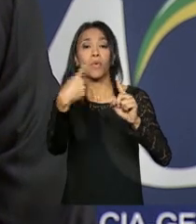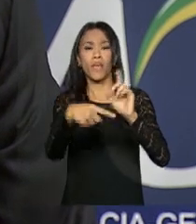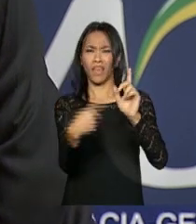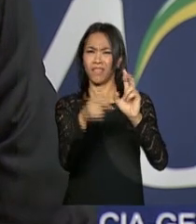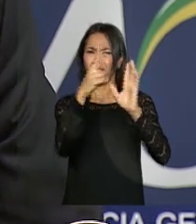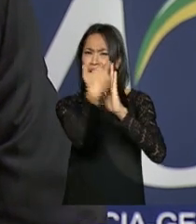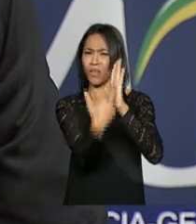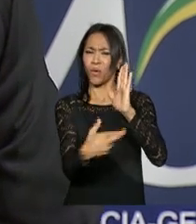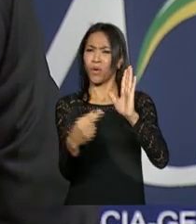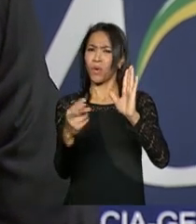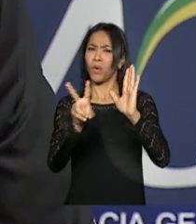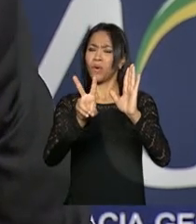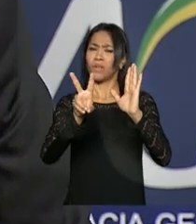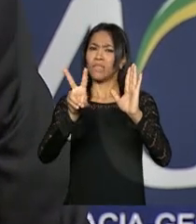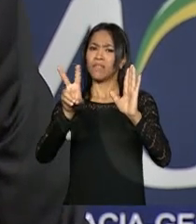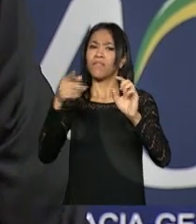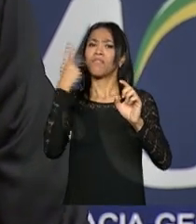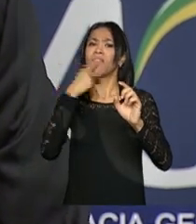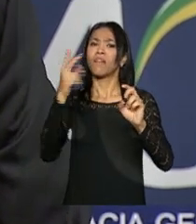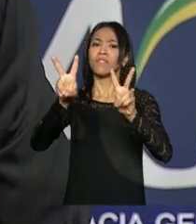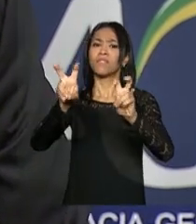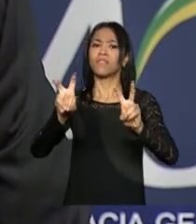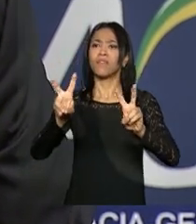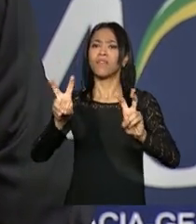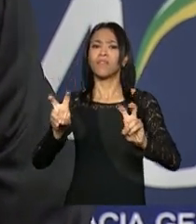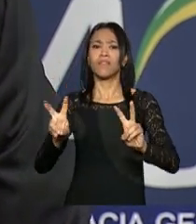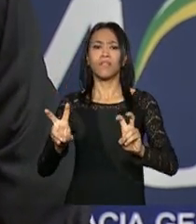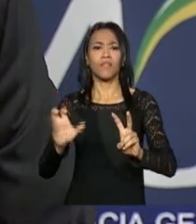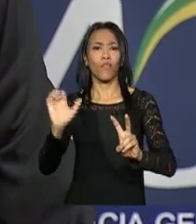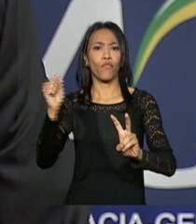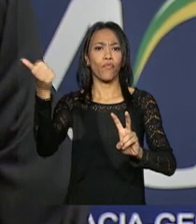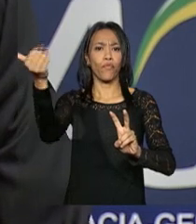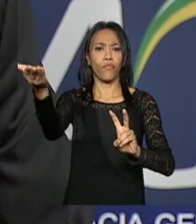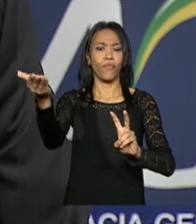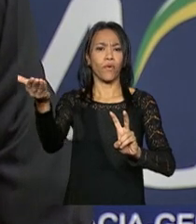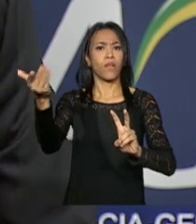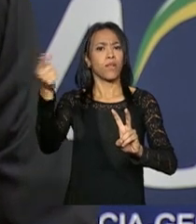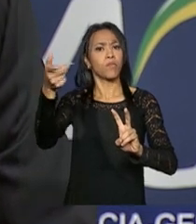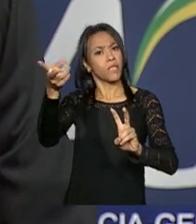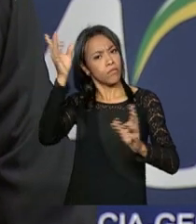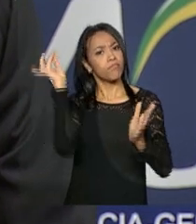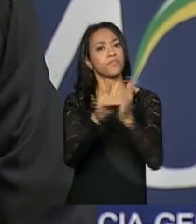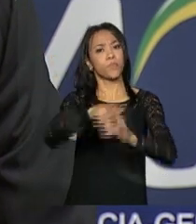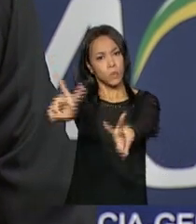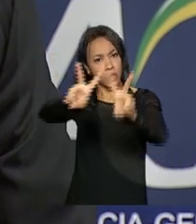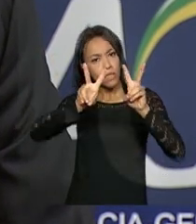temporal e materialmente aquilo que poderia fazê-lo nos termos da denúncia original.